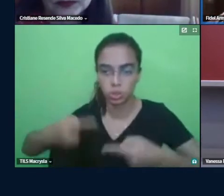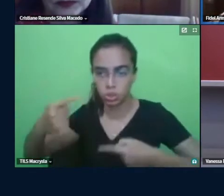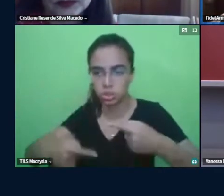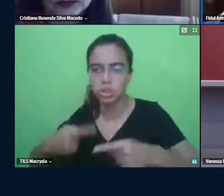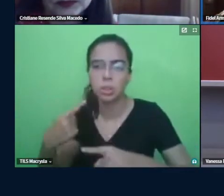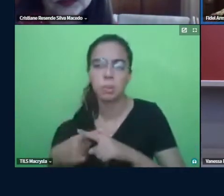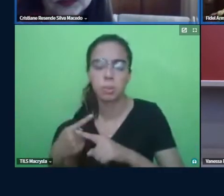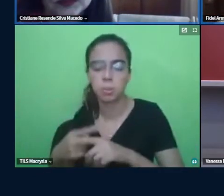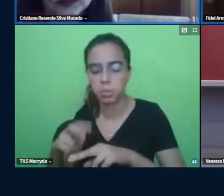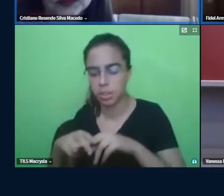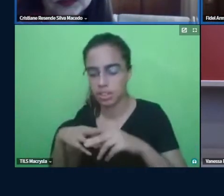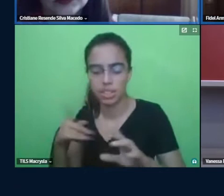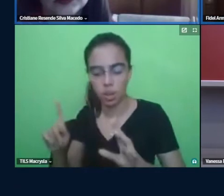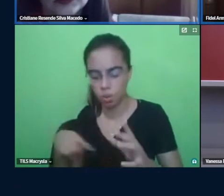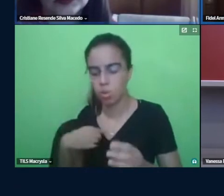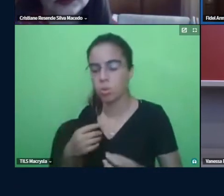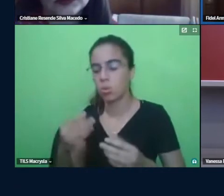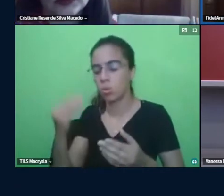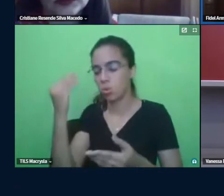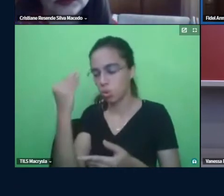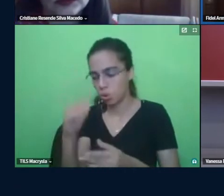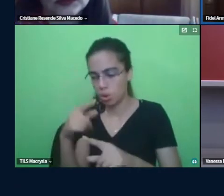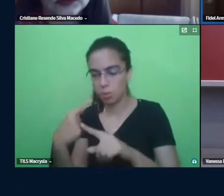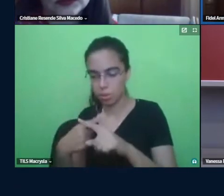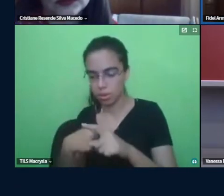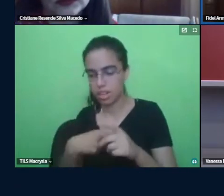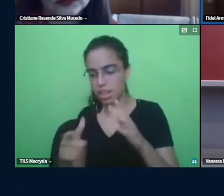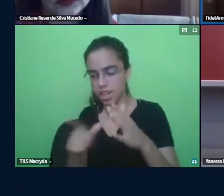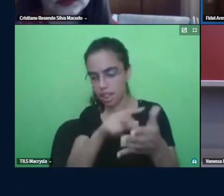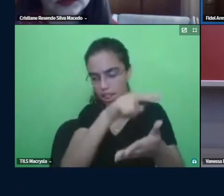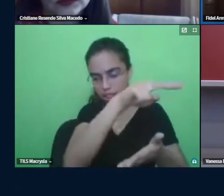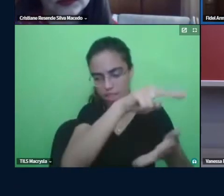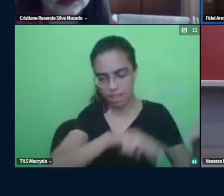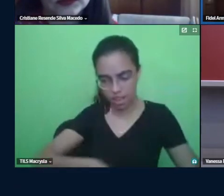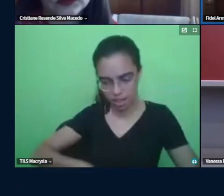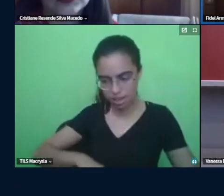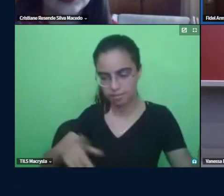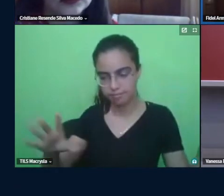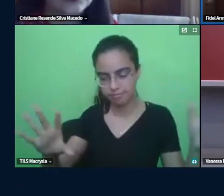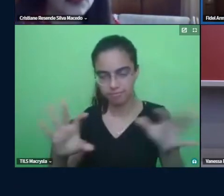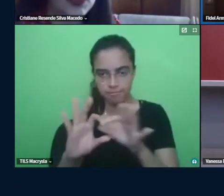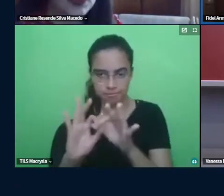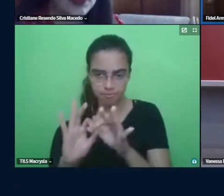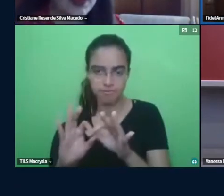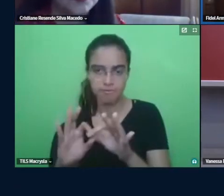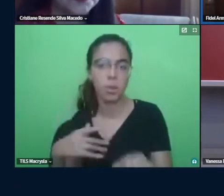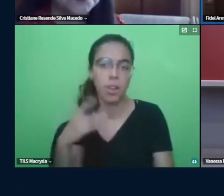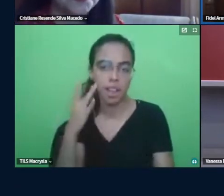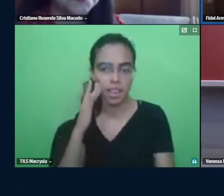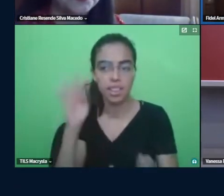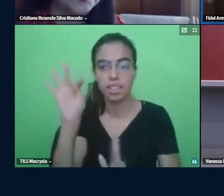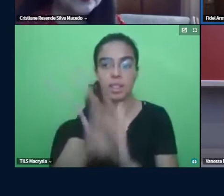daquela leitura acho que amarraria muito melhor o teu texto ficaria mais interessante e